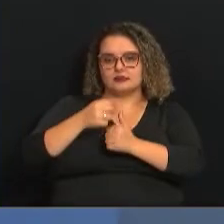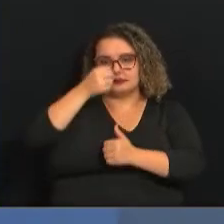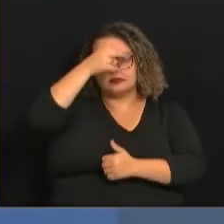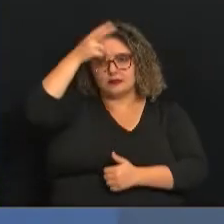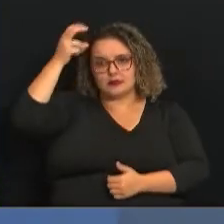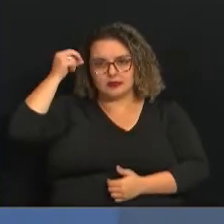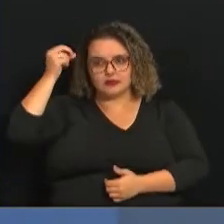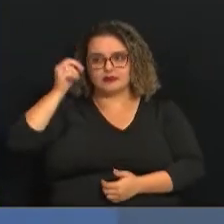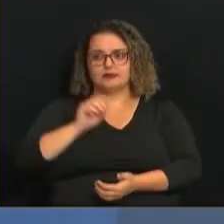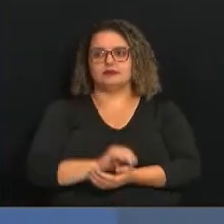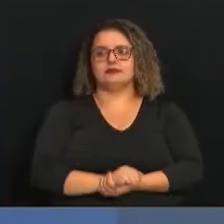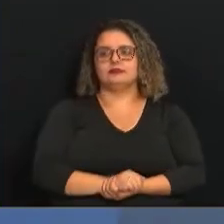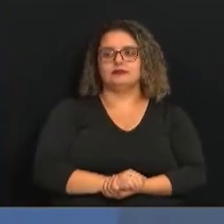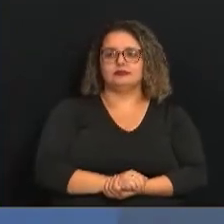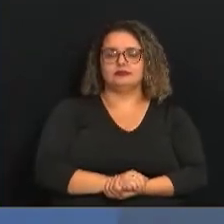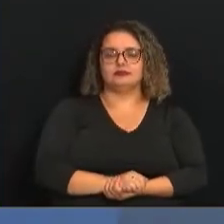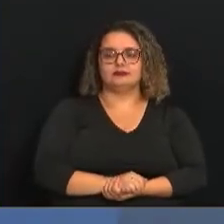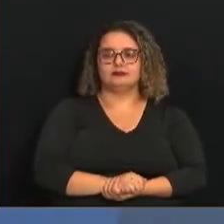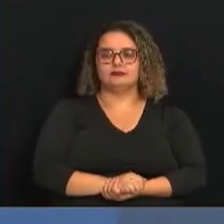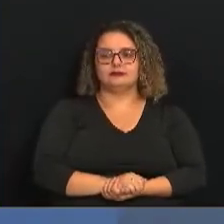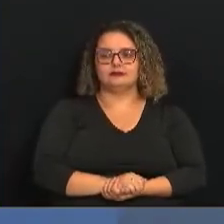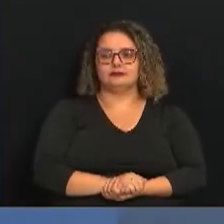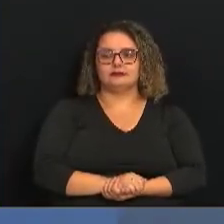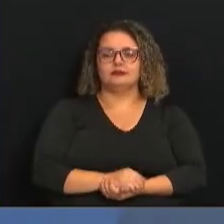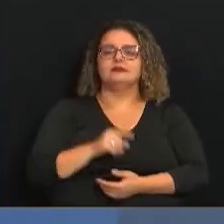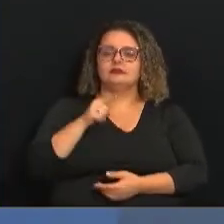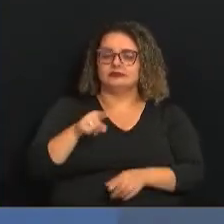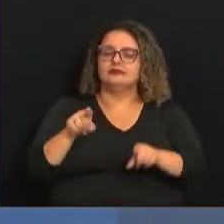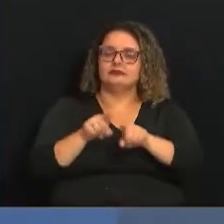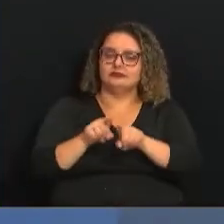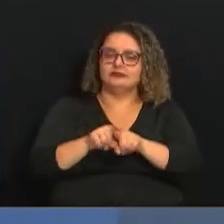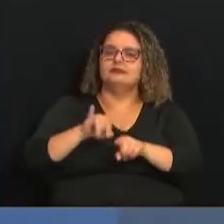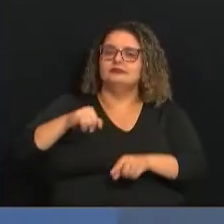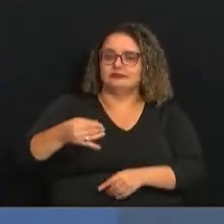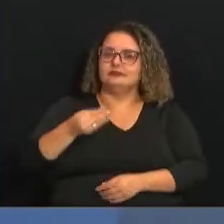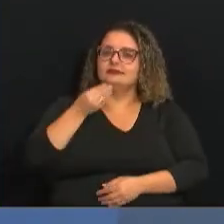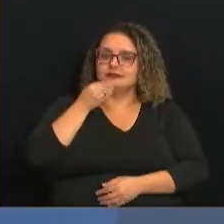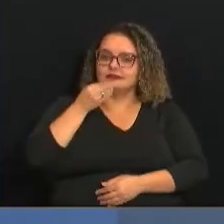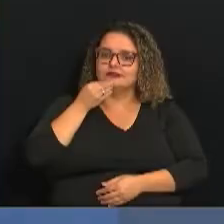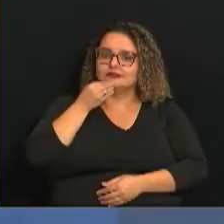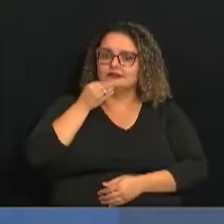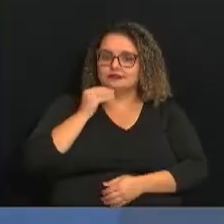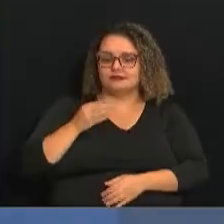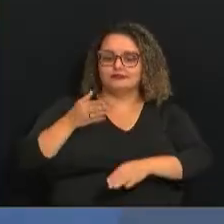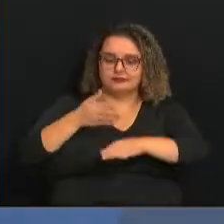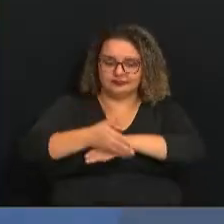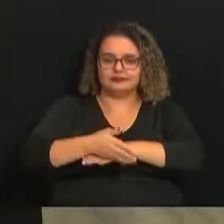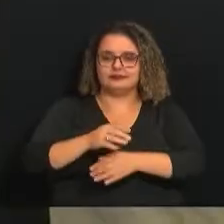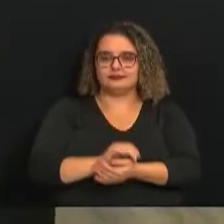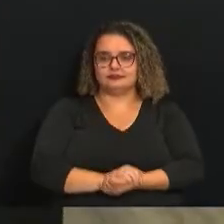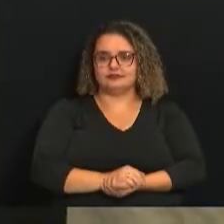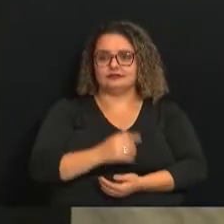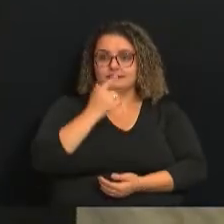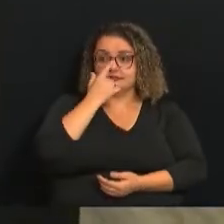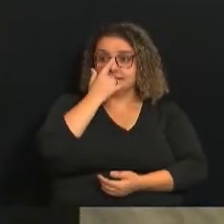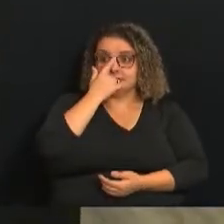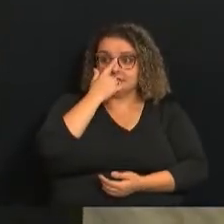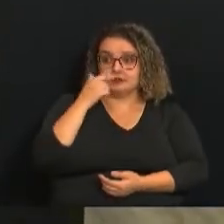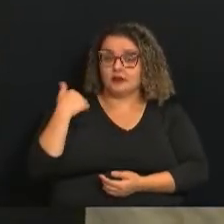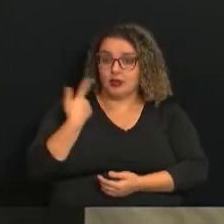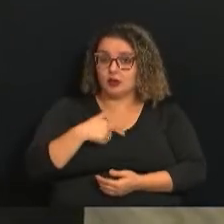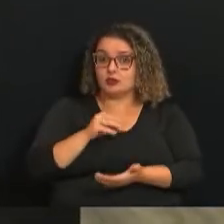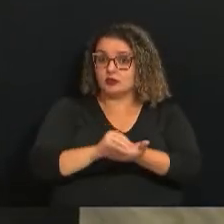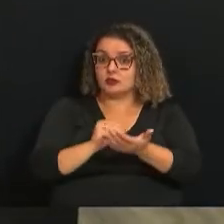professor Ernesto Manuel Zinck. Então, você também tem várias oportunidades para participar. Gabriel, a gente traz uma última